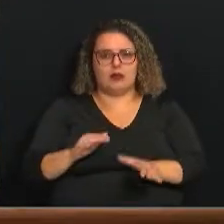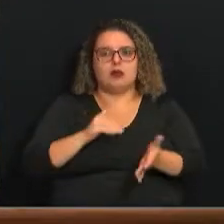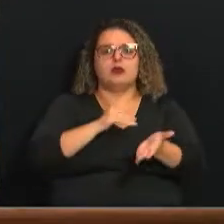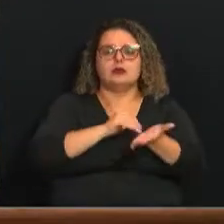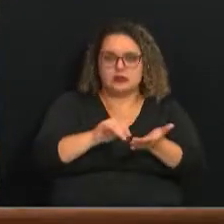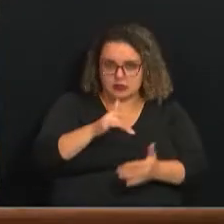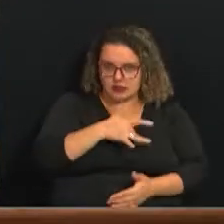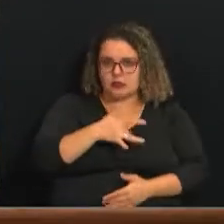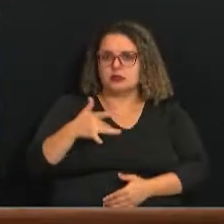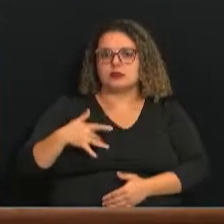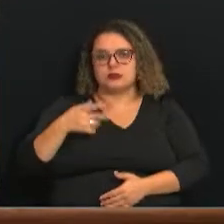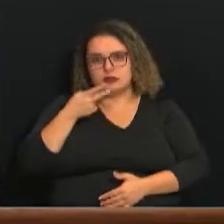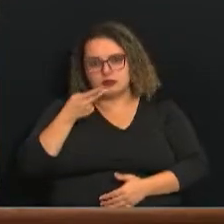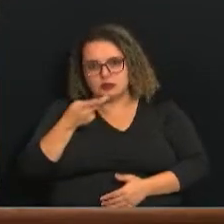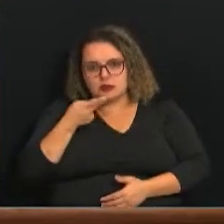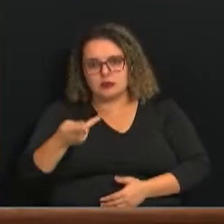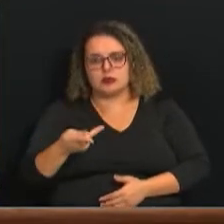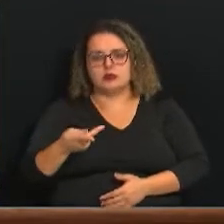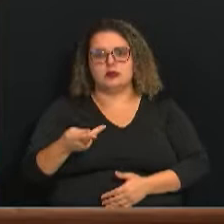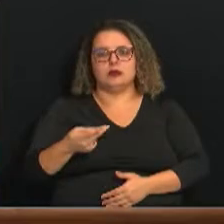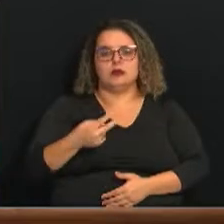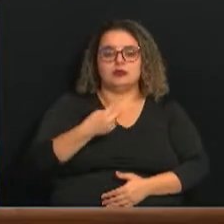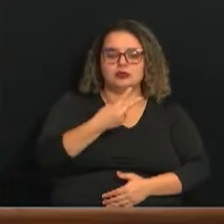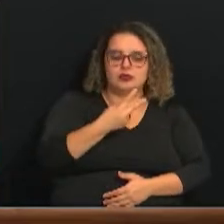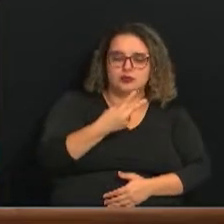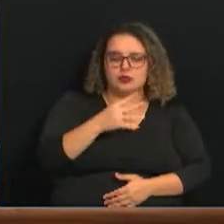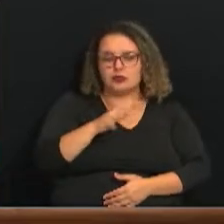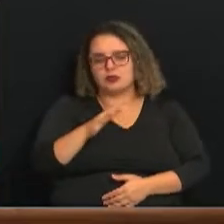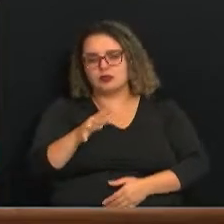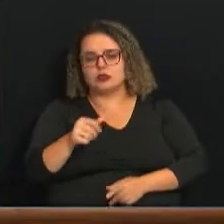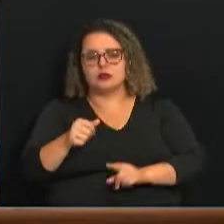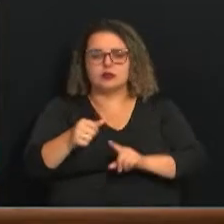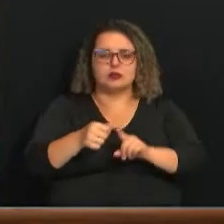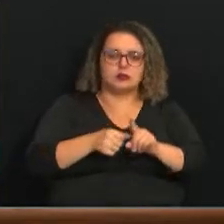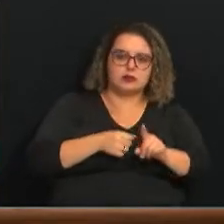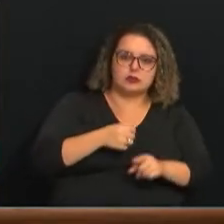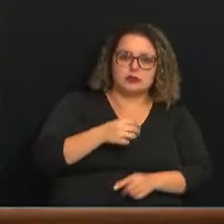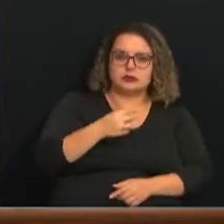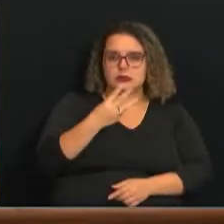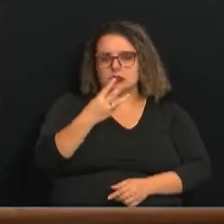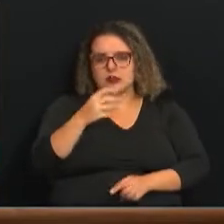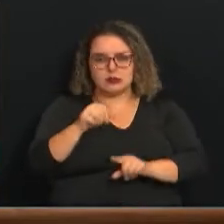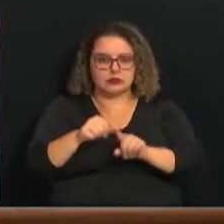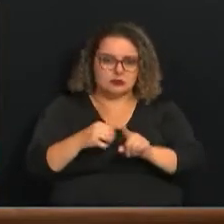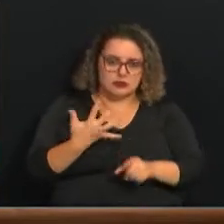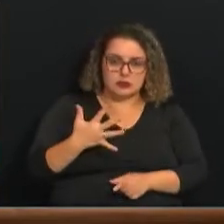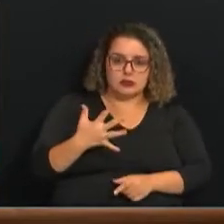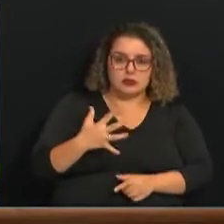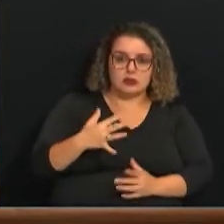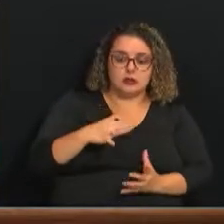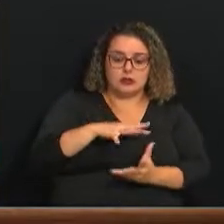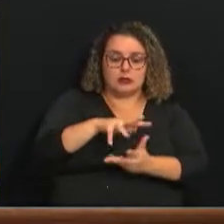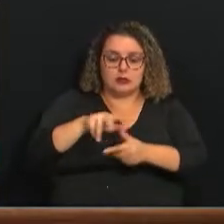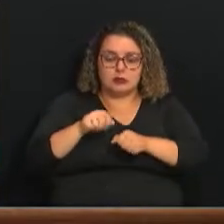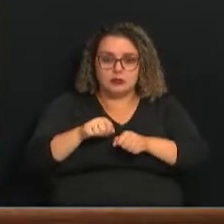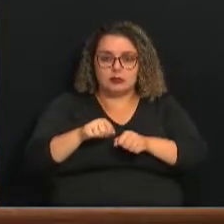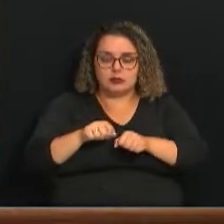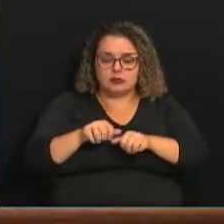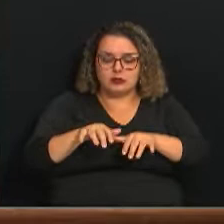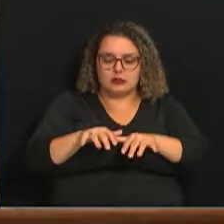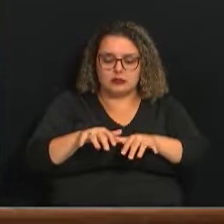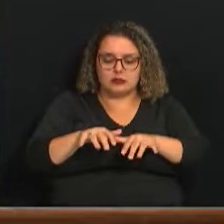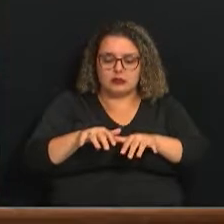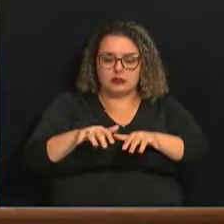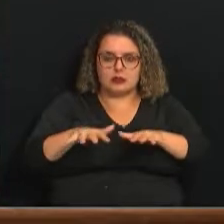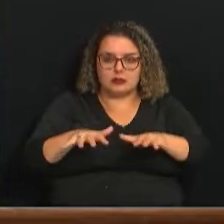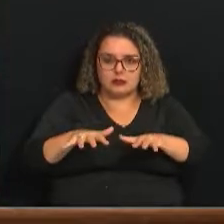que a chance de dois a três meses essa pandemia se transformar em endemia é muito grande, mas ainda é cedo para